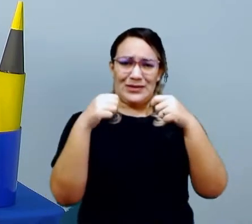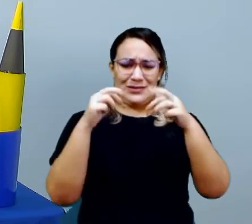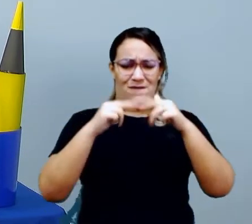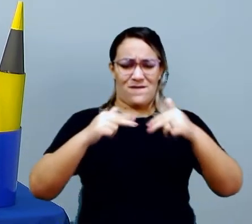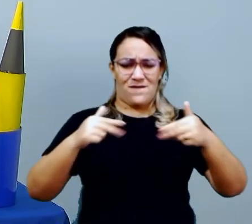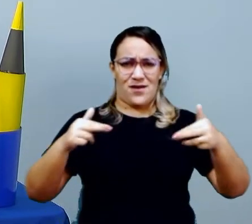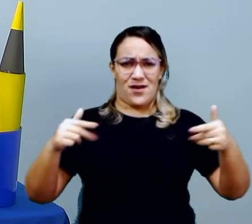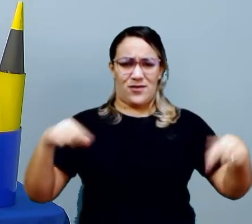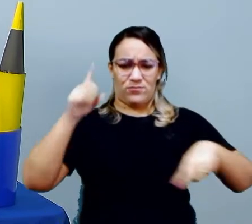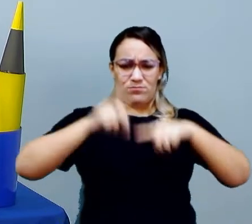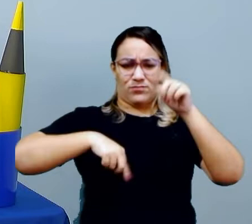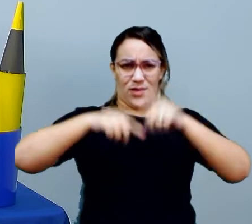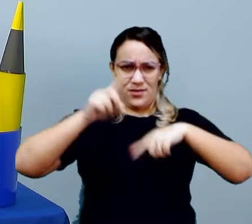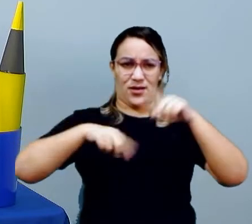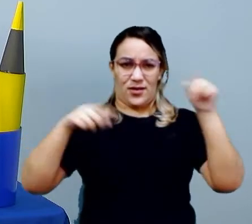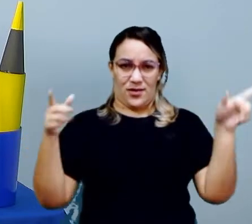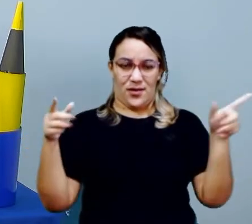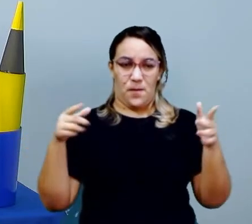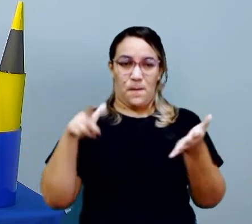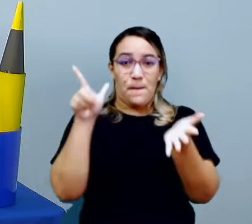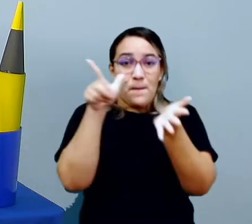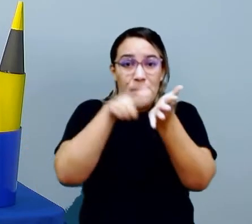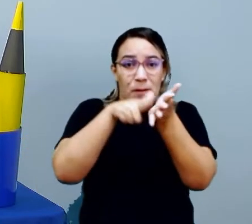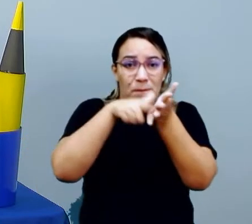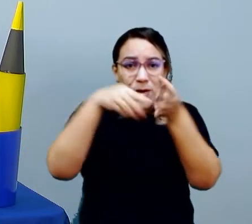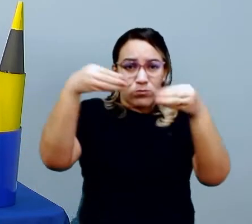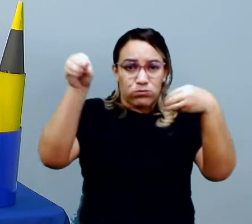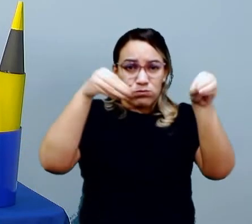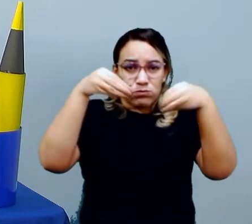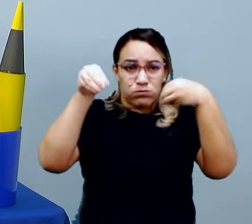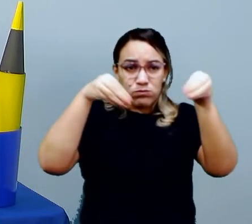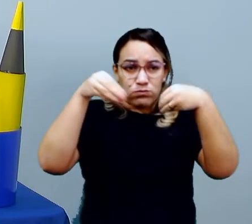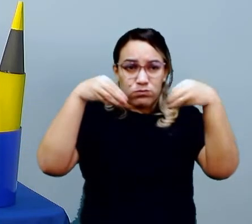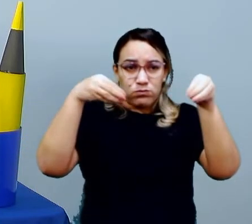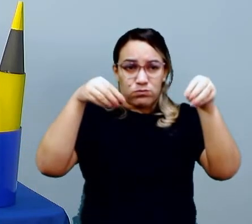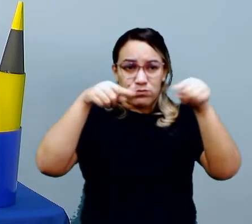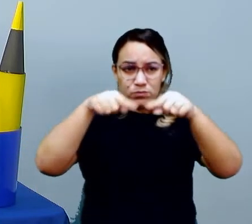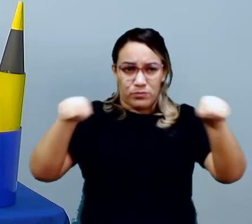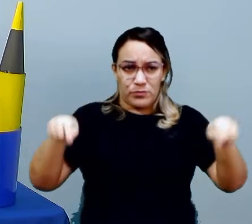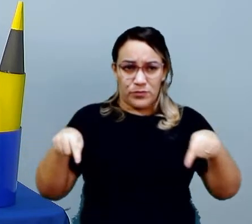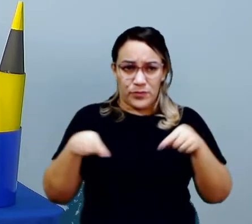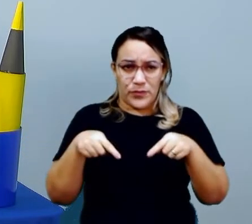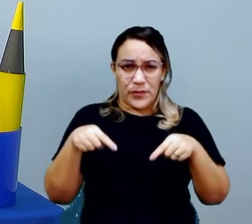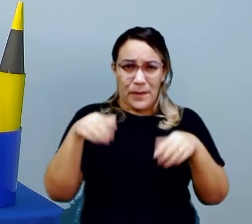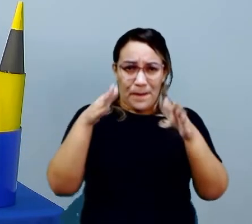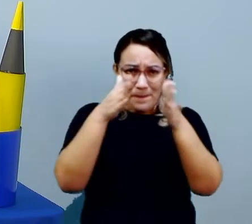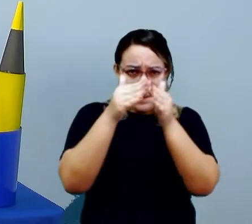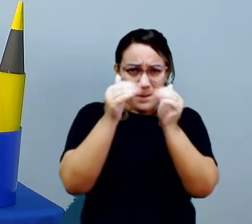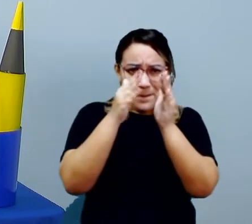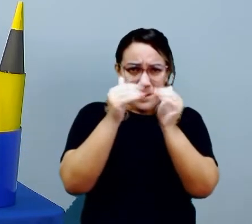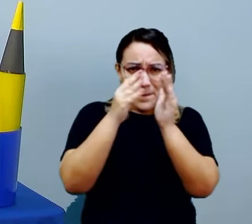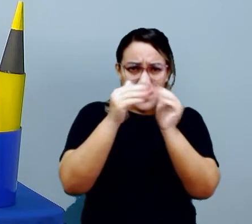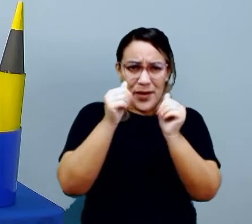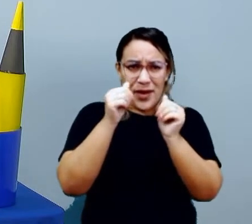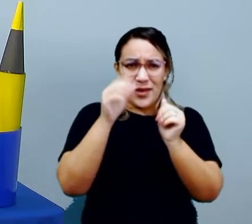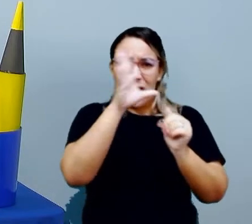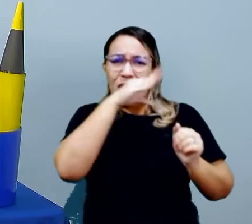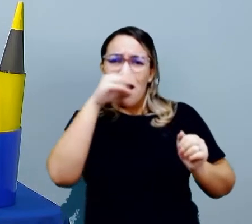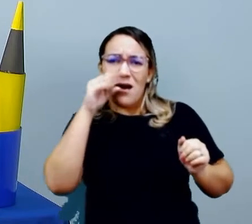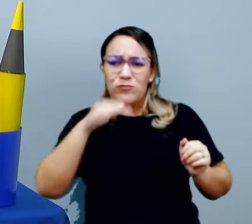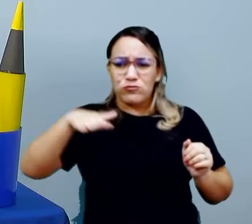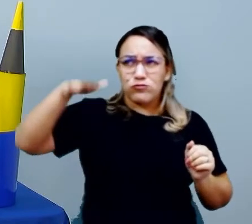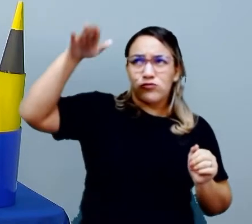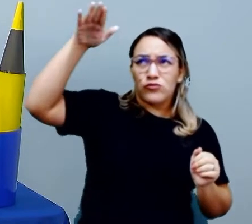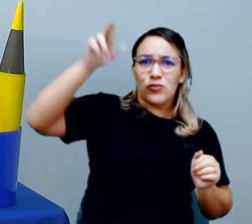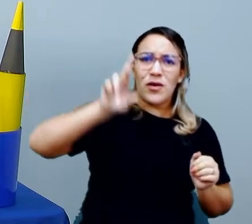a gente vai precisar de um pedaço assim, ó, de papelão, tá? Pede para o adulto conseguir um pedaço